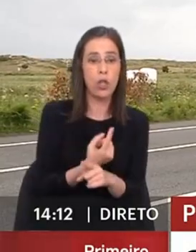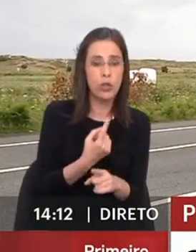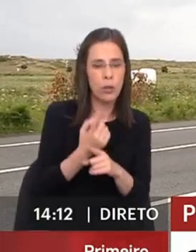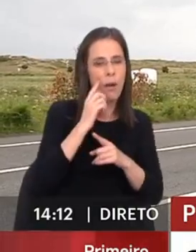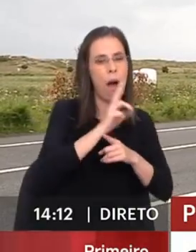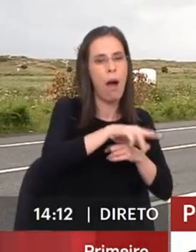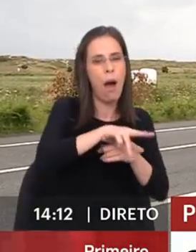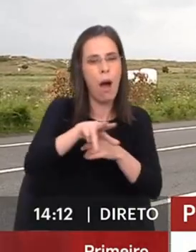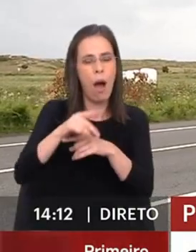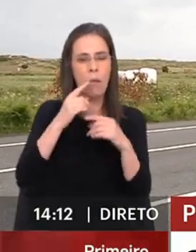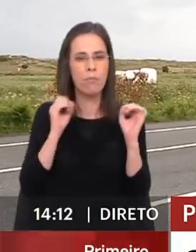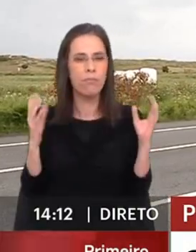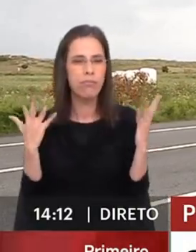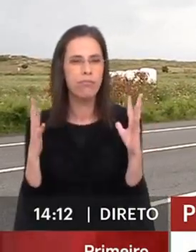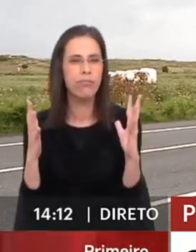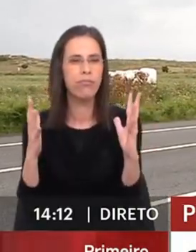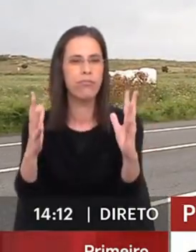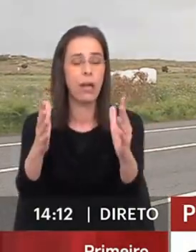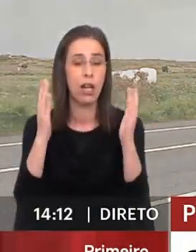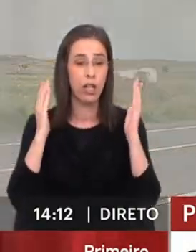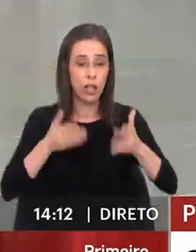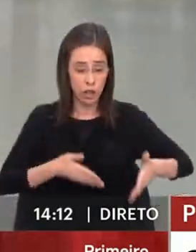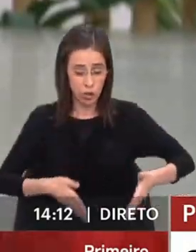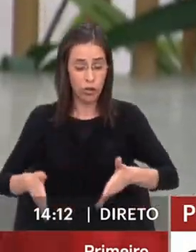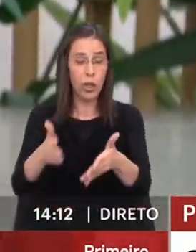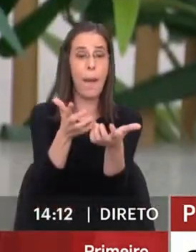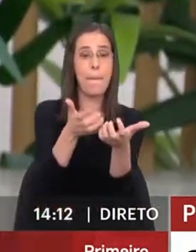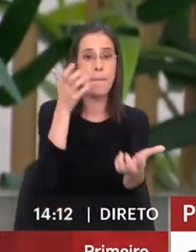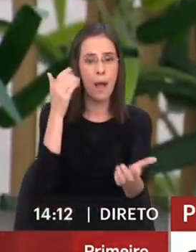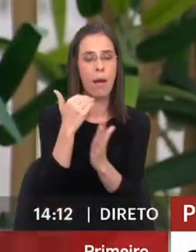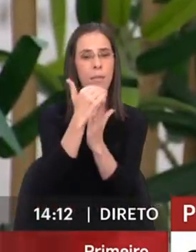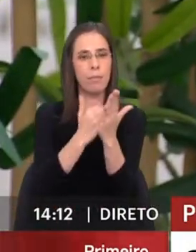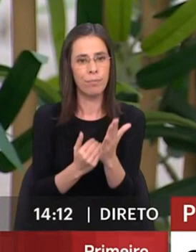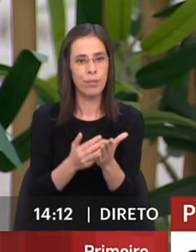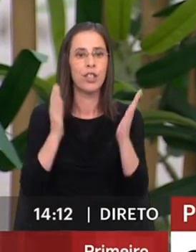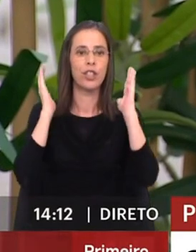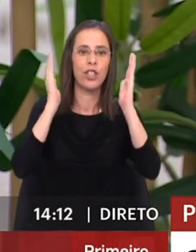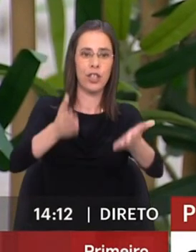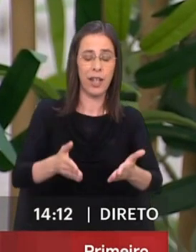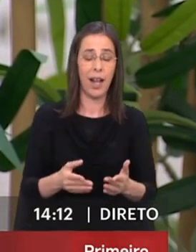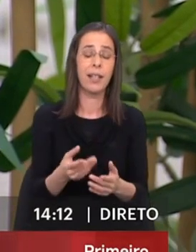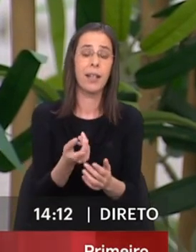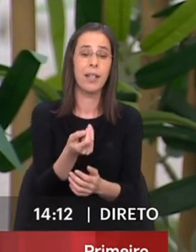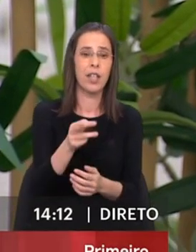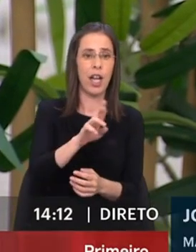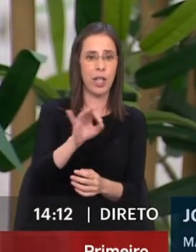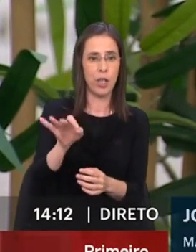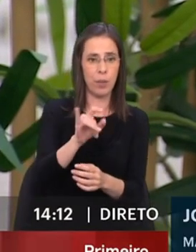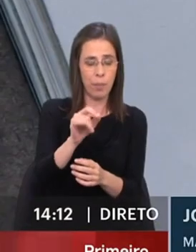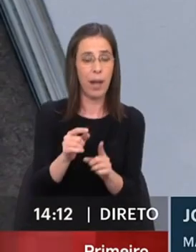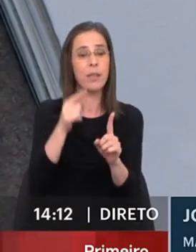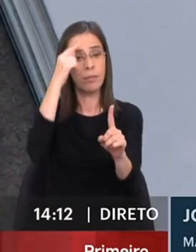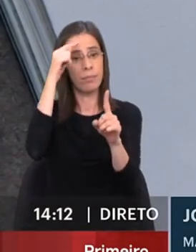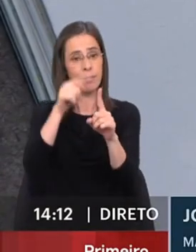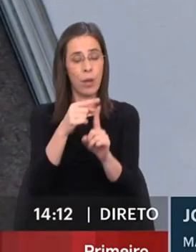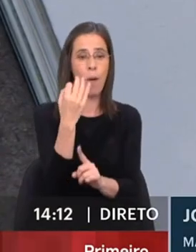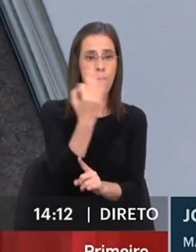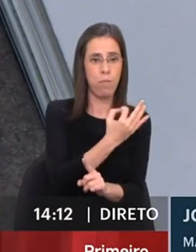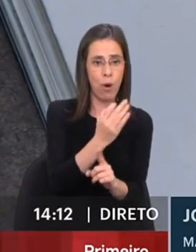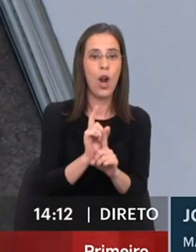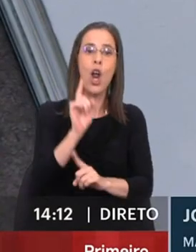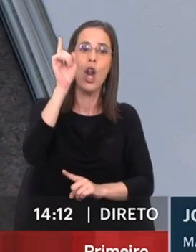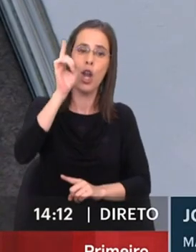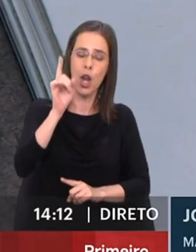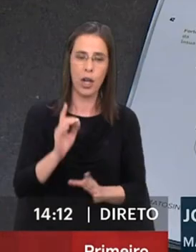paisagens e encantos. É uma das estradas em destaque e mais um guia pela estrada fora do Expresso, desta vez dedicado ao Porto e Norte